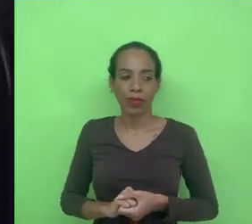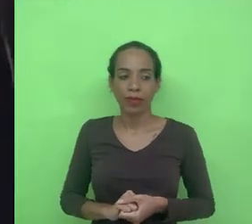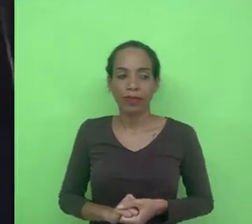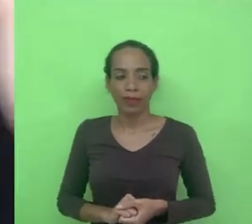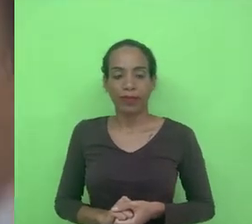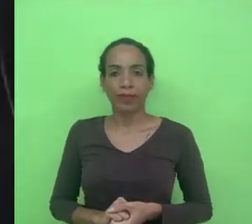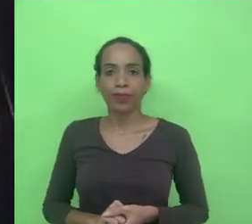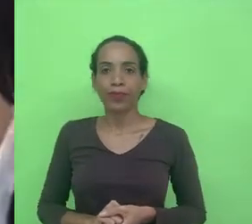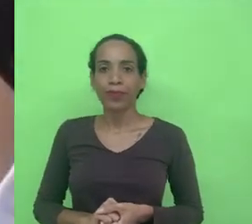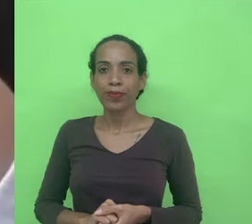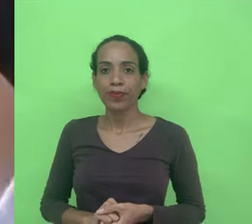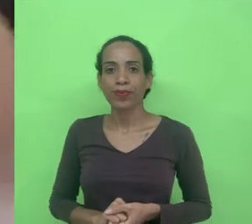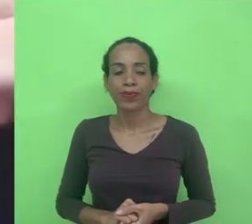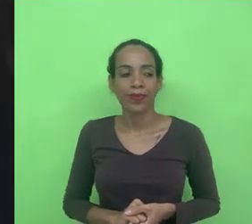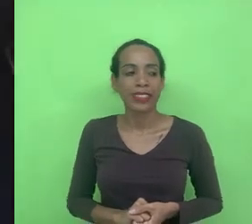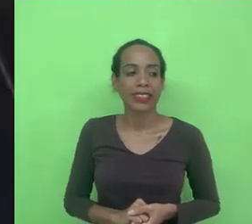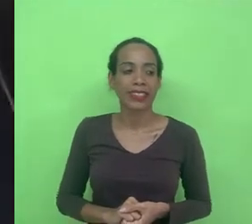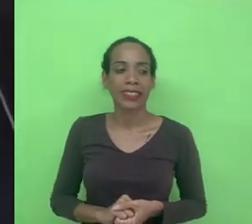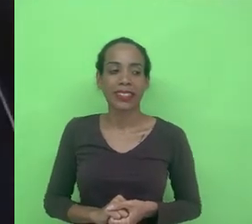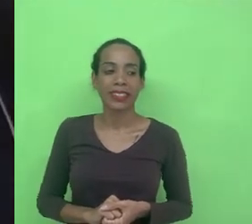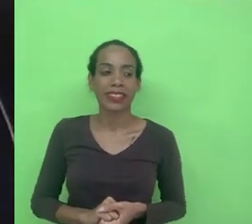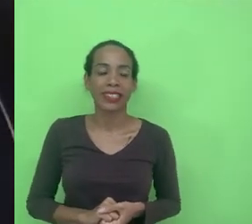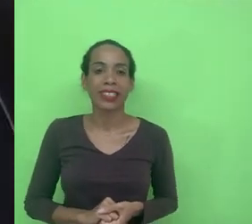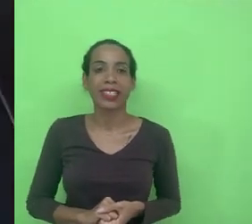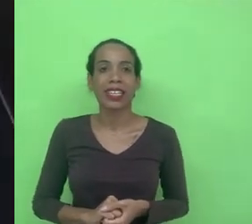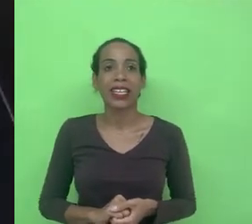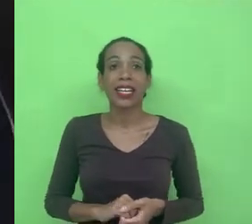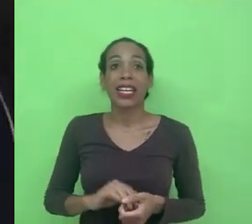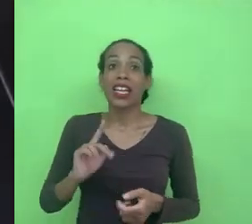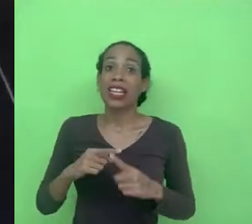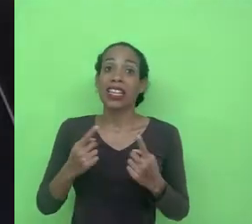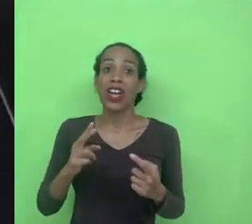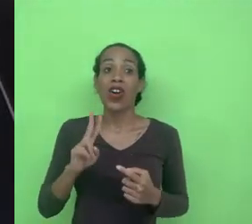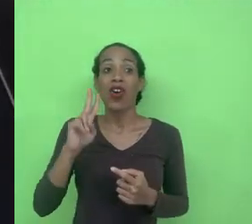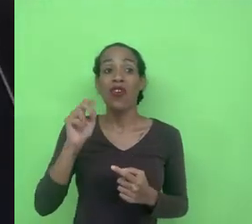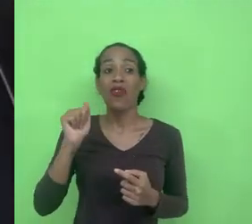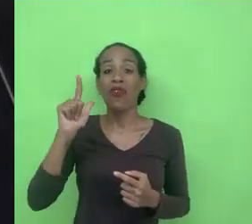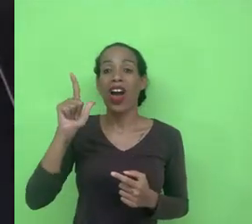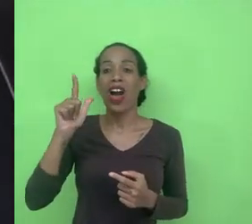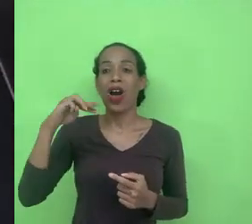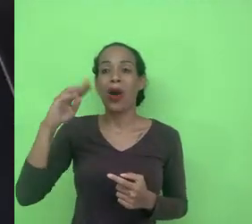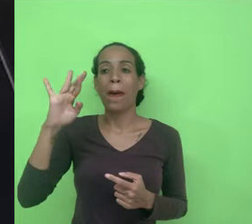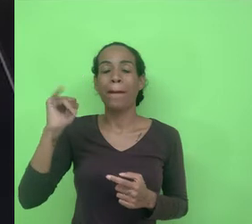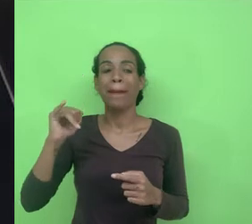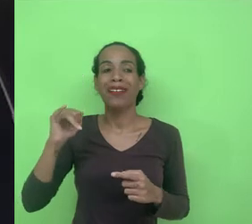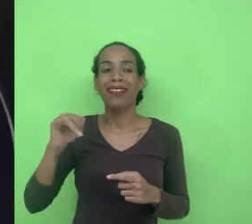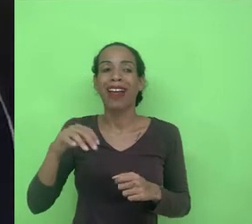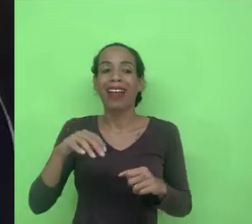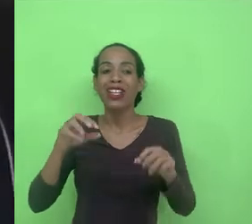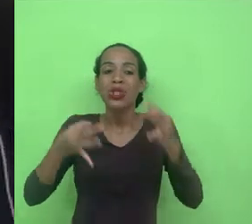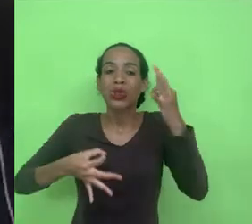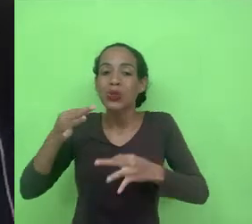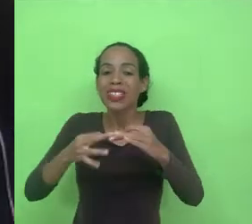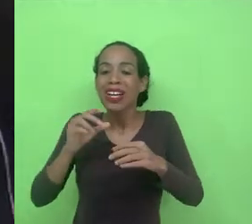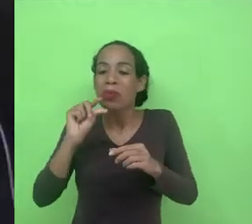então Elias o Valmir jurista ele está um pouquinho durmente nesses últimos anos que eu tenho focado nos estudos de